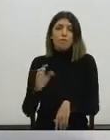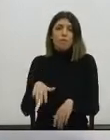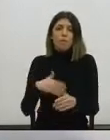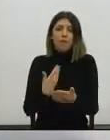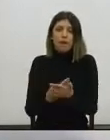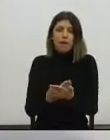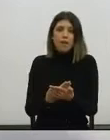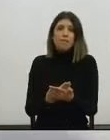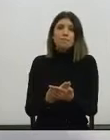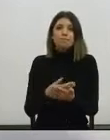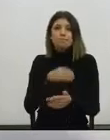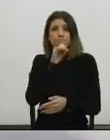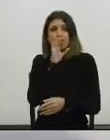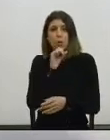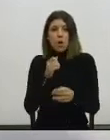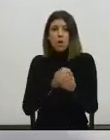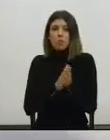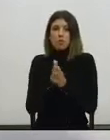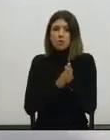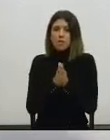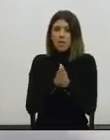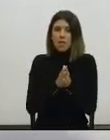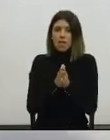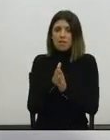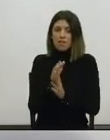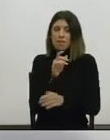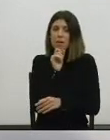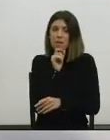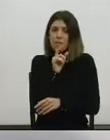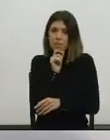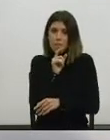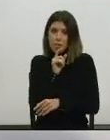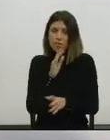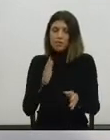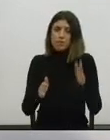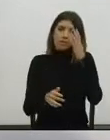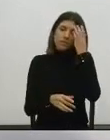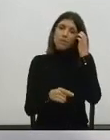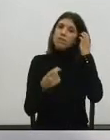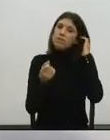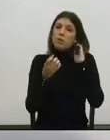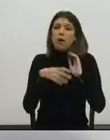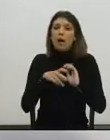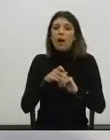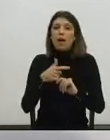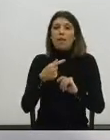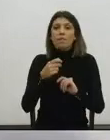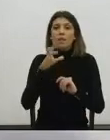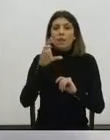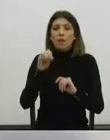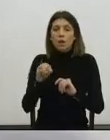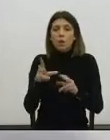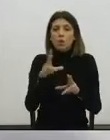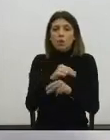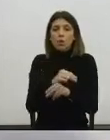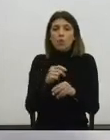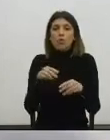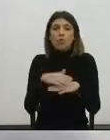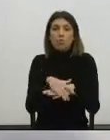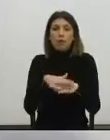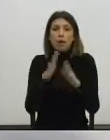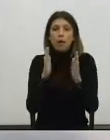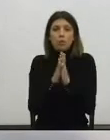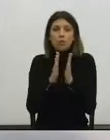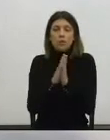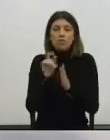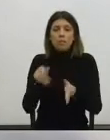permite apanhar uma oportunidade. É ali, naquele aterro novo, como então se chamava, no bairro de Santos e na 24